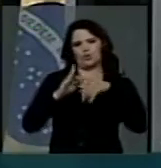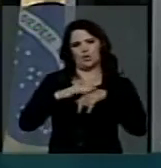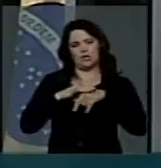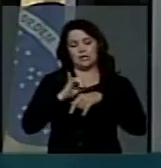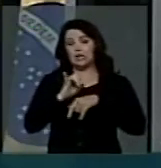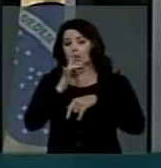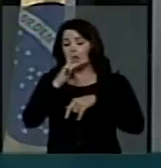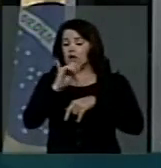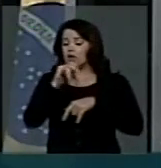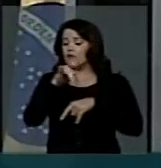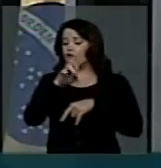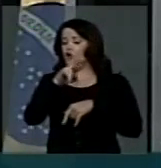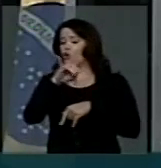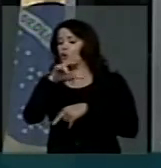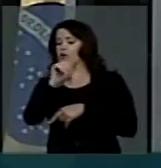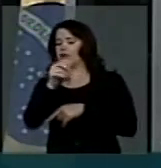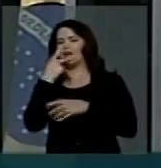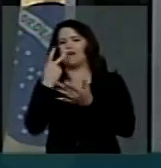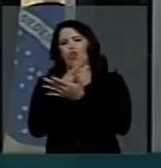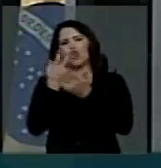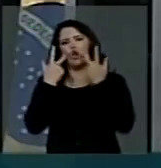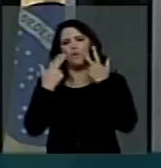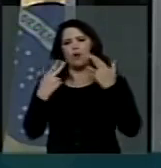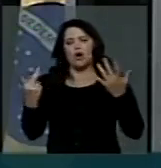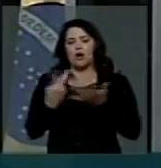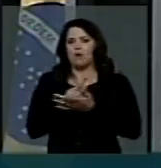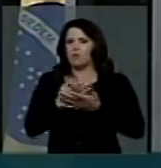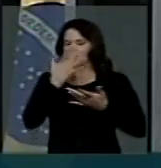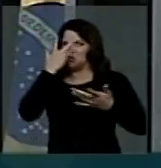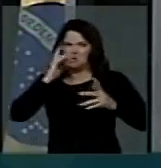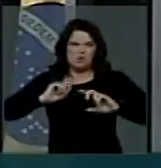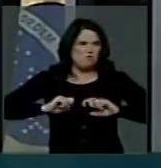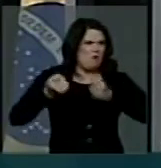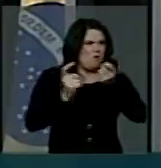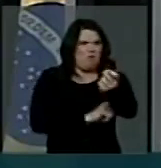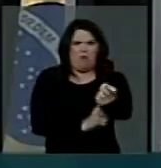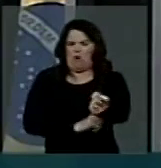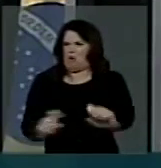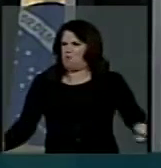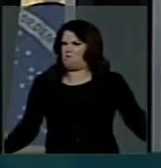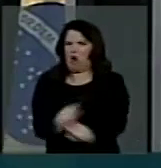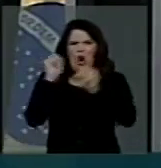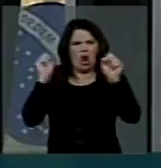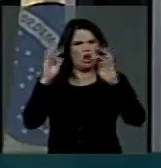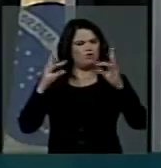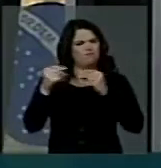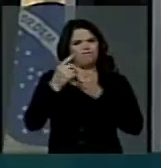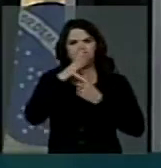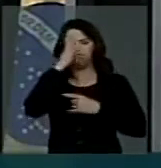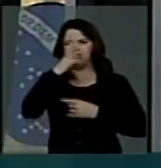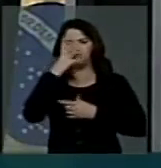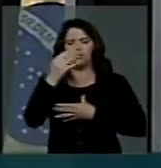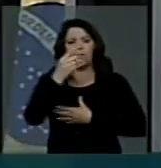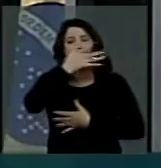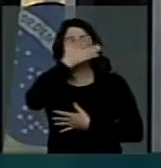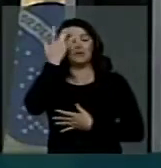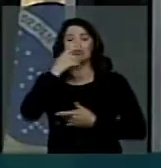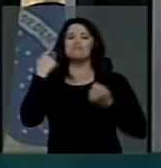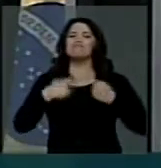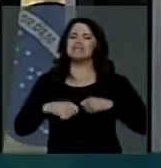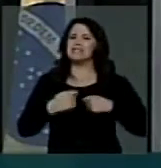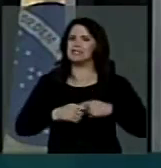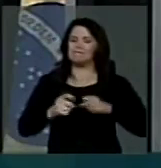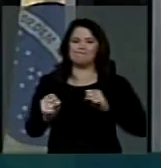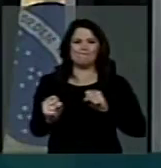involuntária, ela é mais frequente em caso de surto ou agressividade exagerada, quando o paciente precisa ser